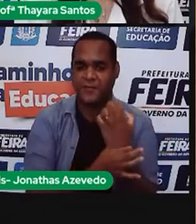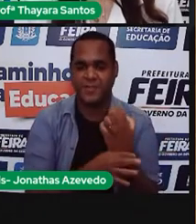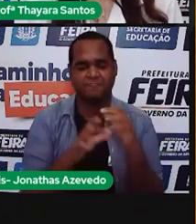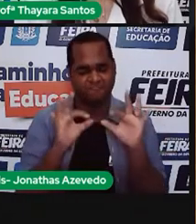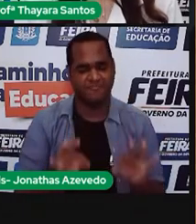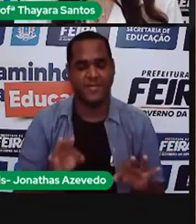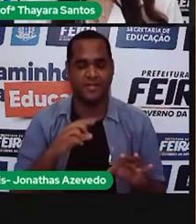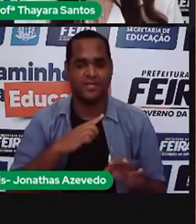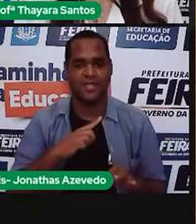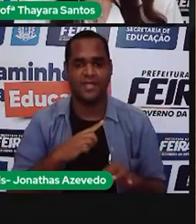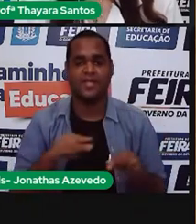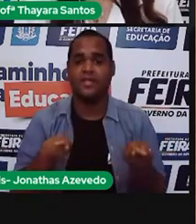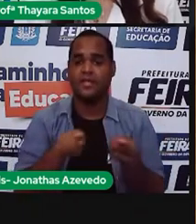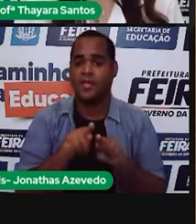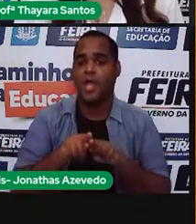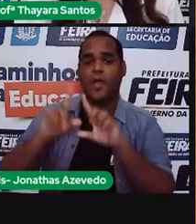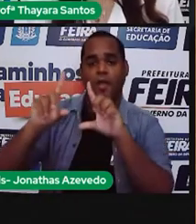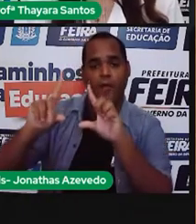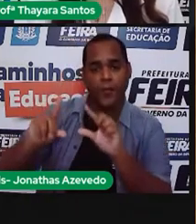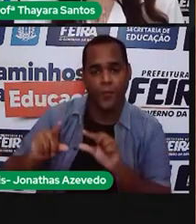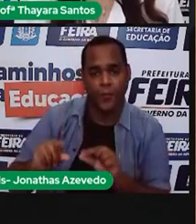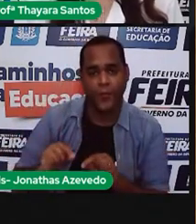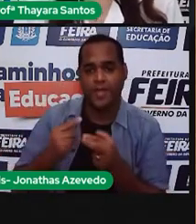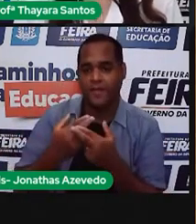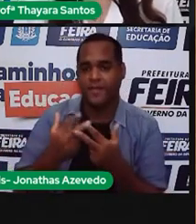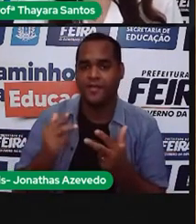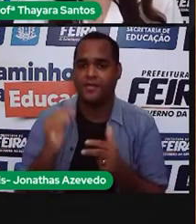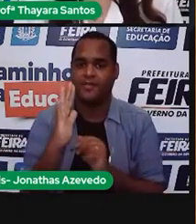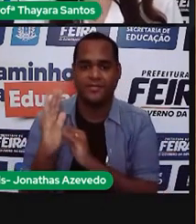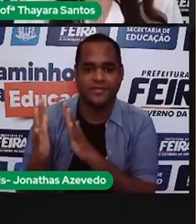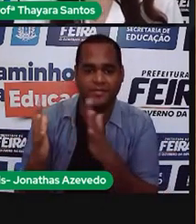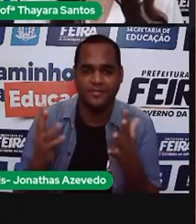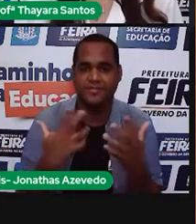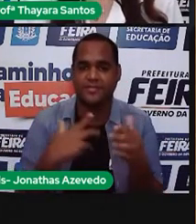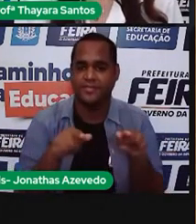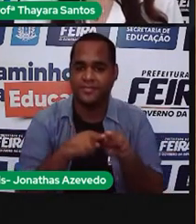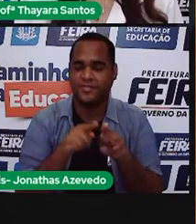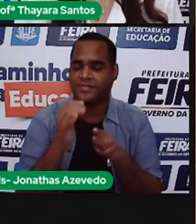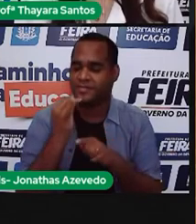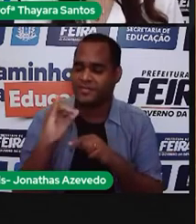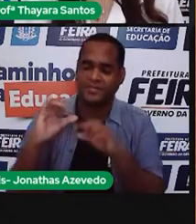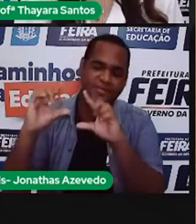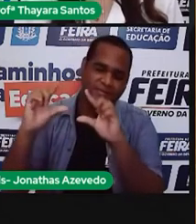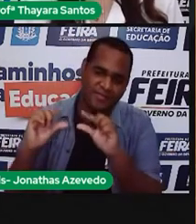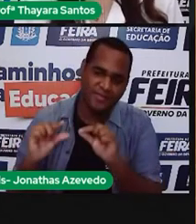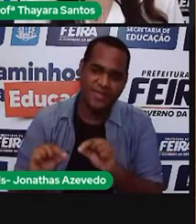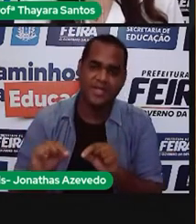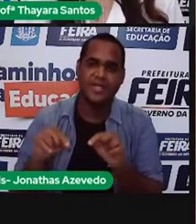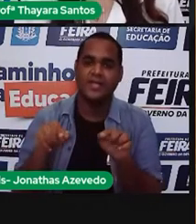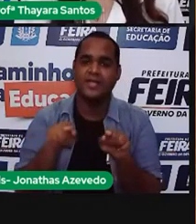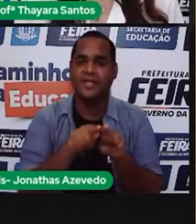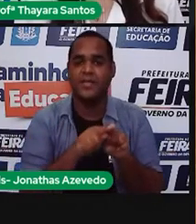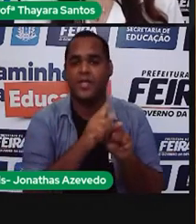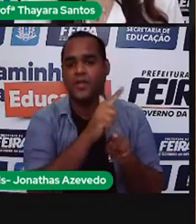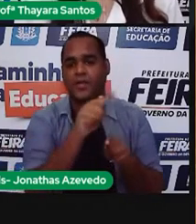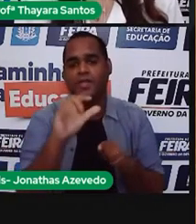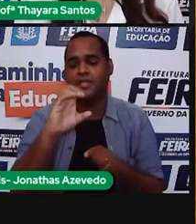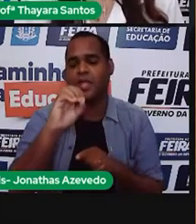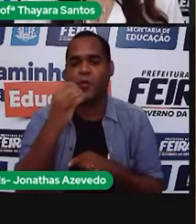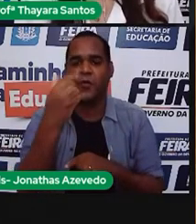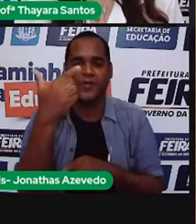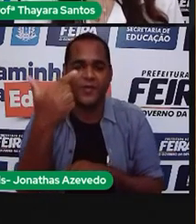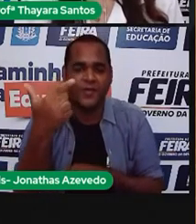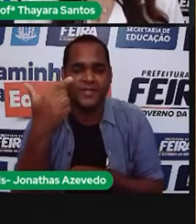eficiente, reduzir nossa pegada ecológica e poupar energia, reduzir o monóxido de carbono da